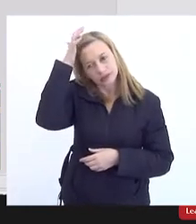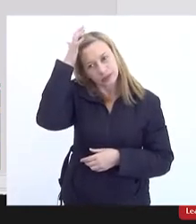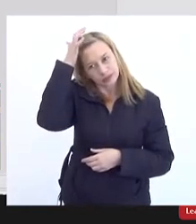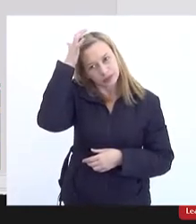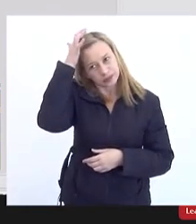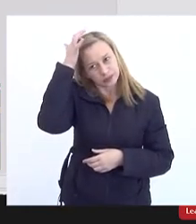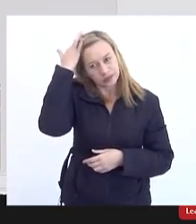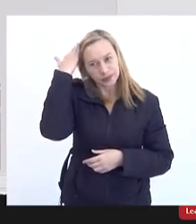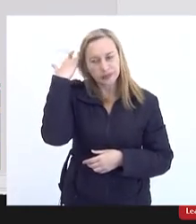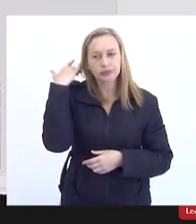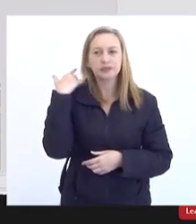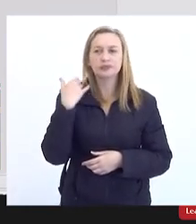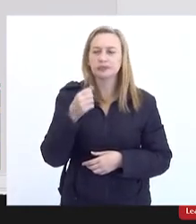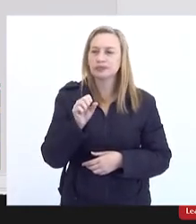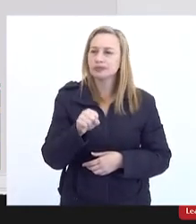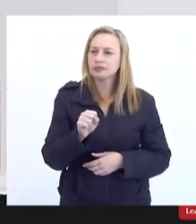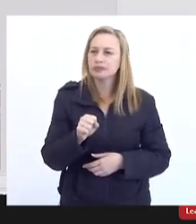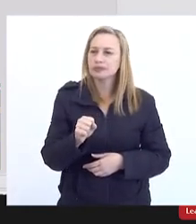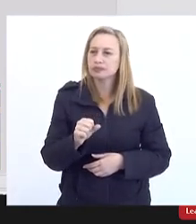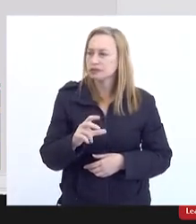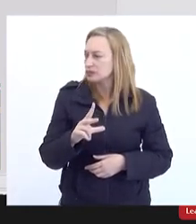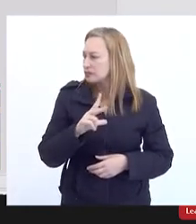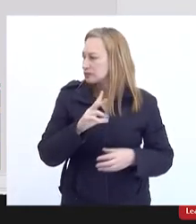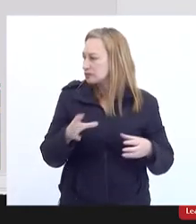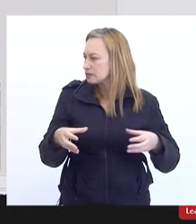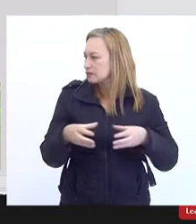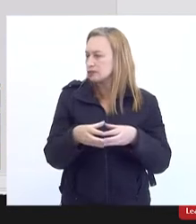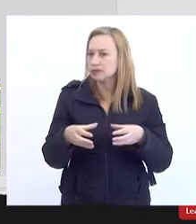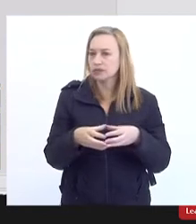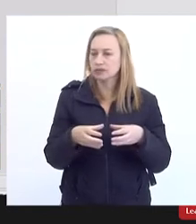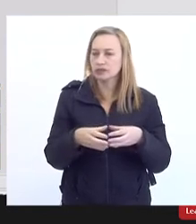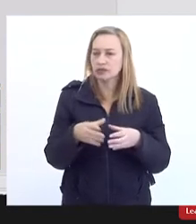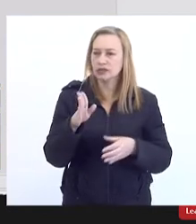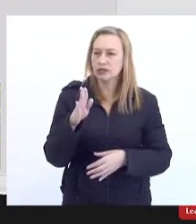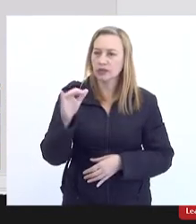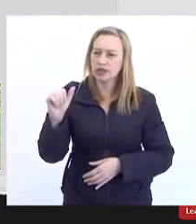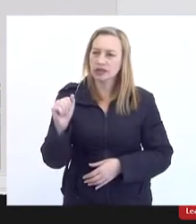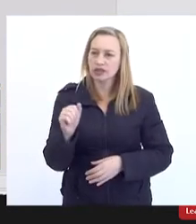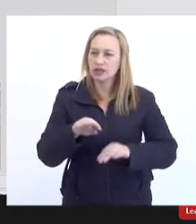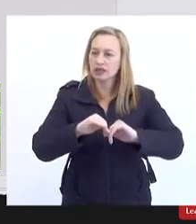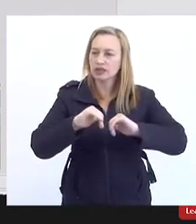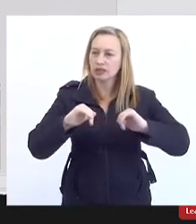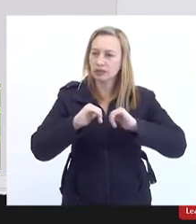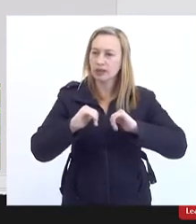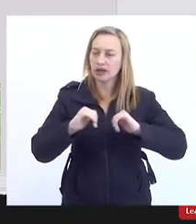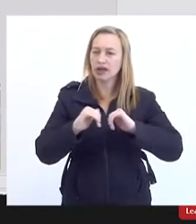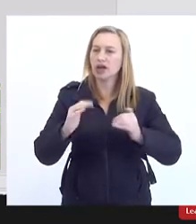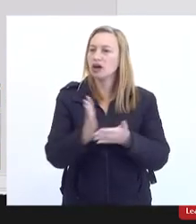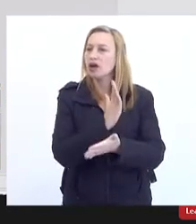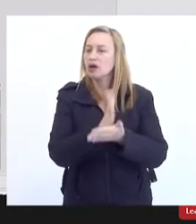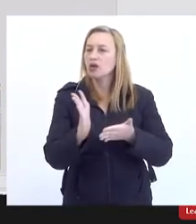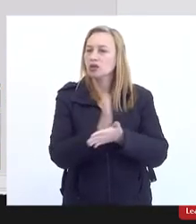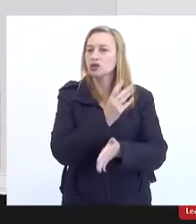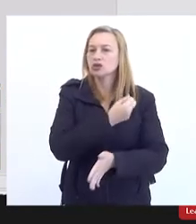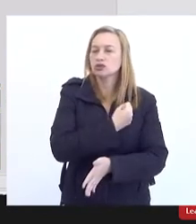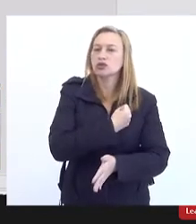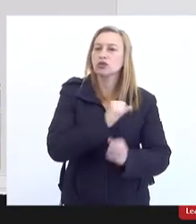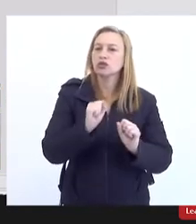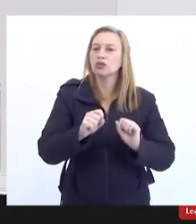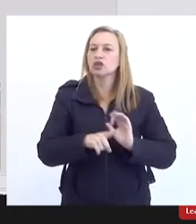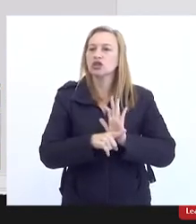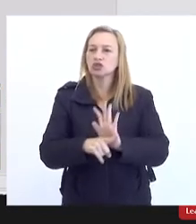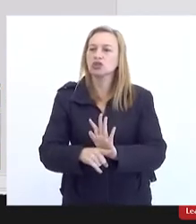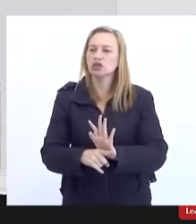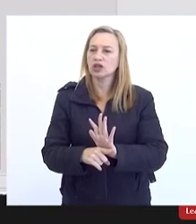o apoio da própria equipe do comitê de bacia para separar alguns dados que podem ajudar